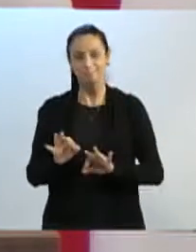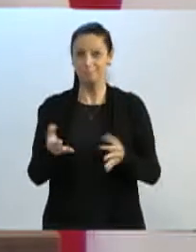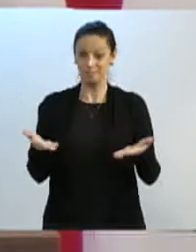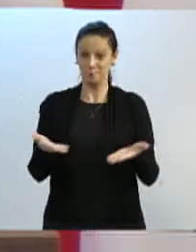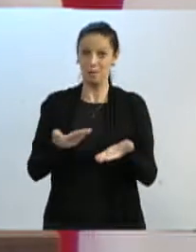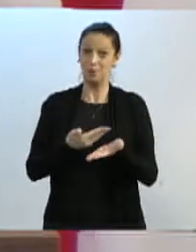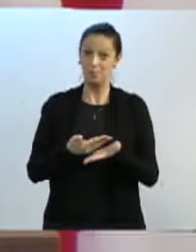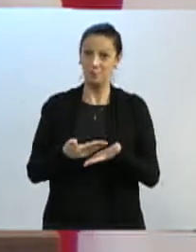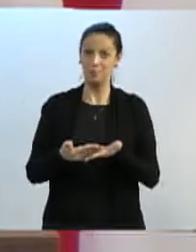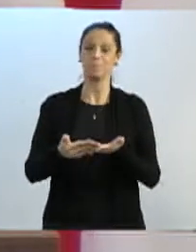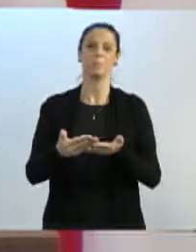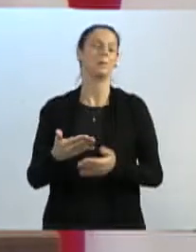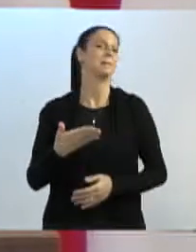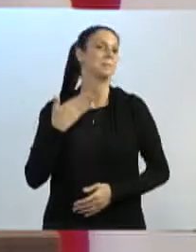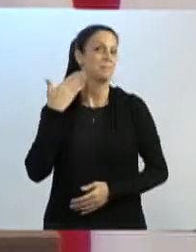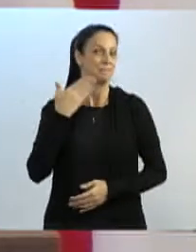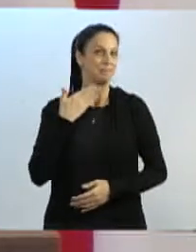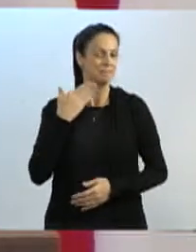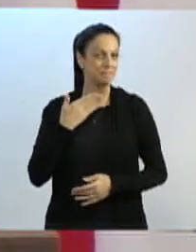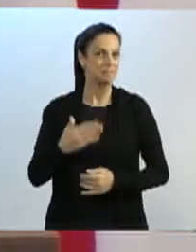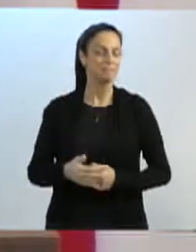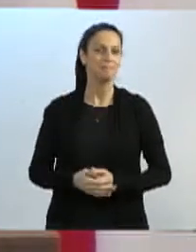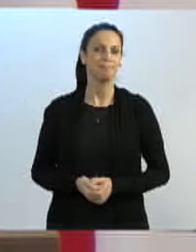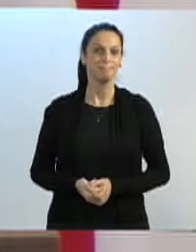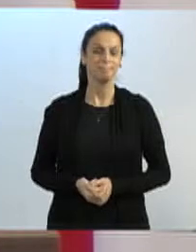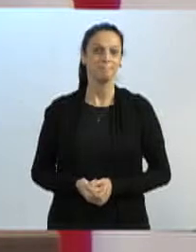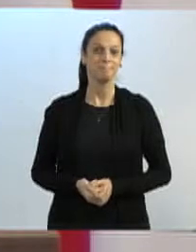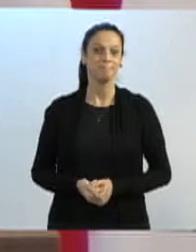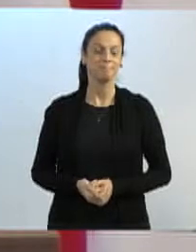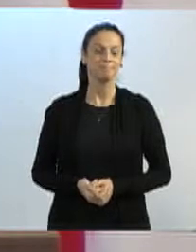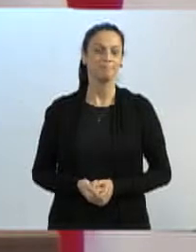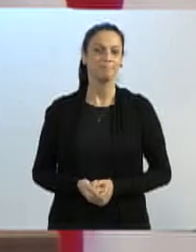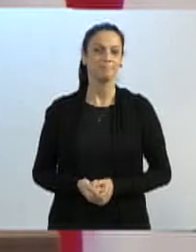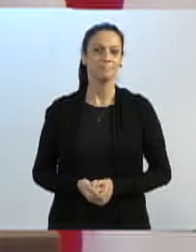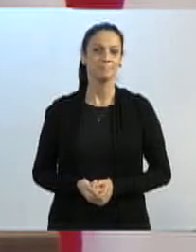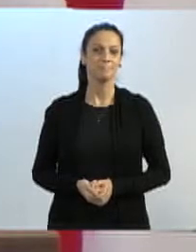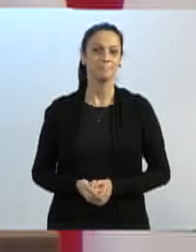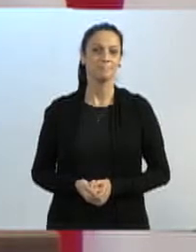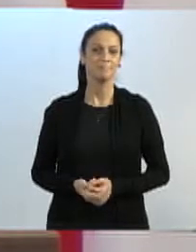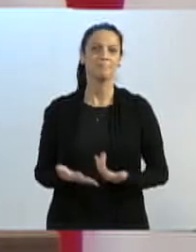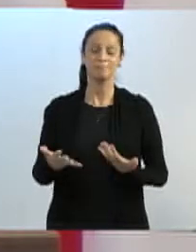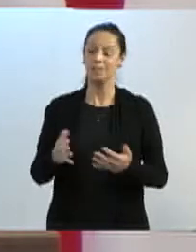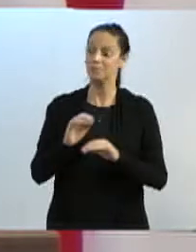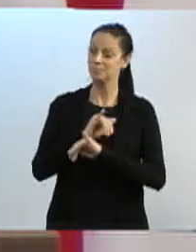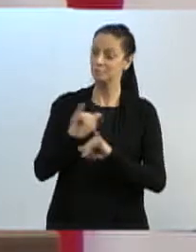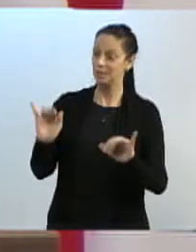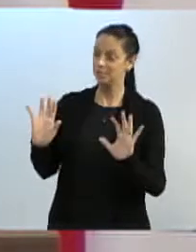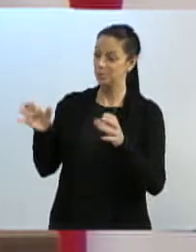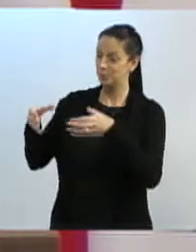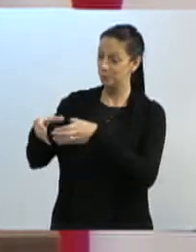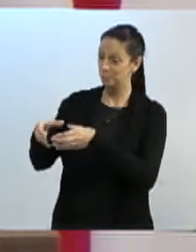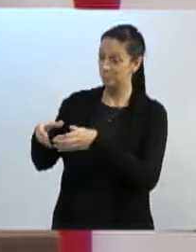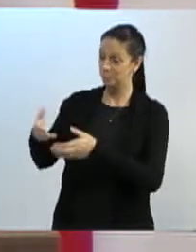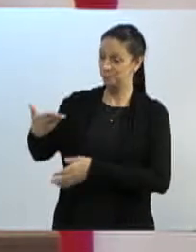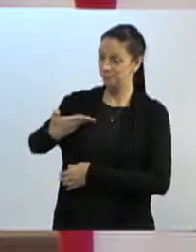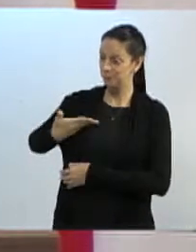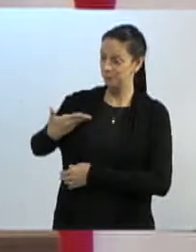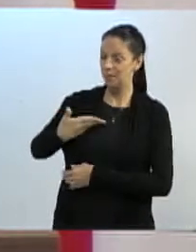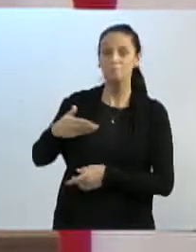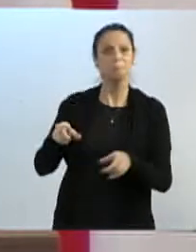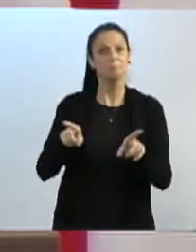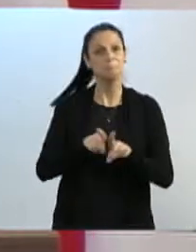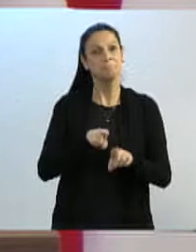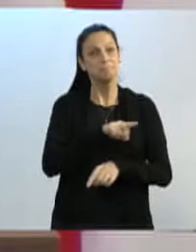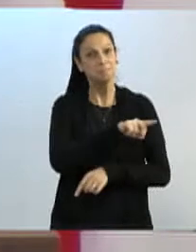do meu pronunciamento, fazer uma observação aqui aos colegas e também a quem nos ouve. A semana passada